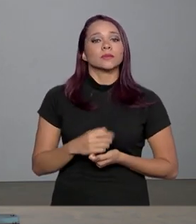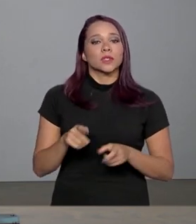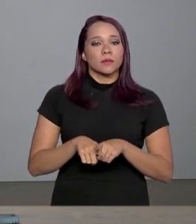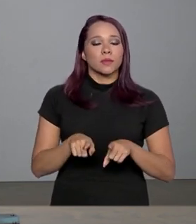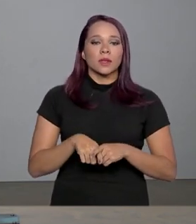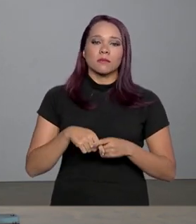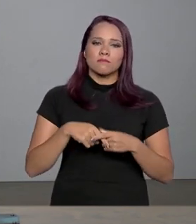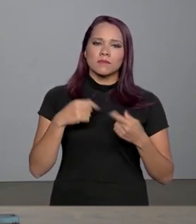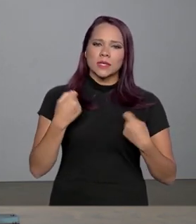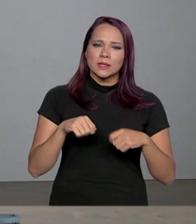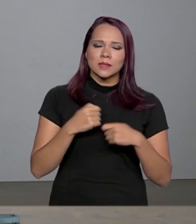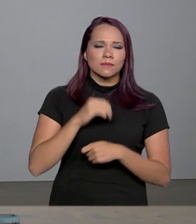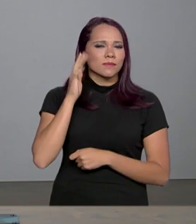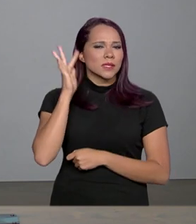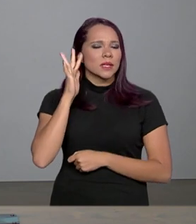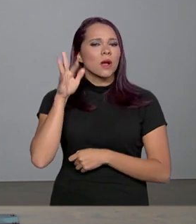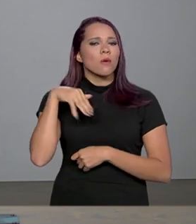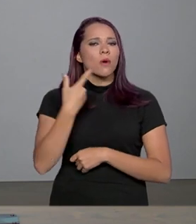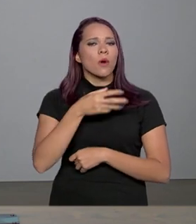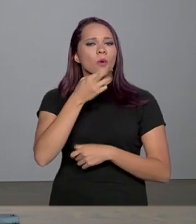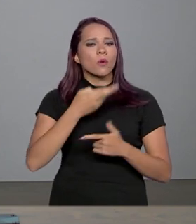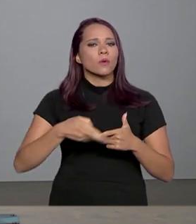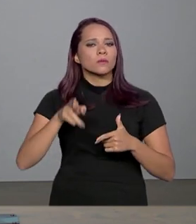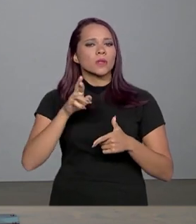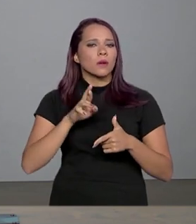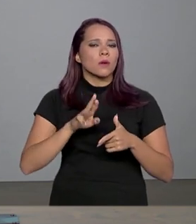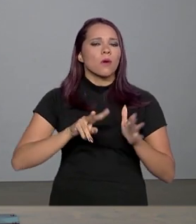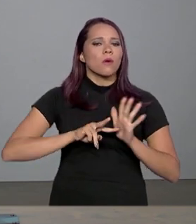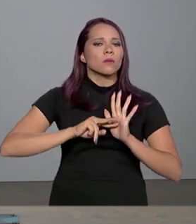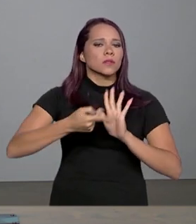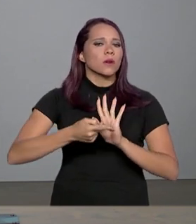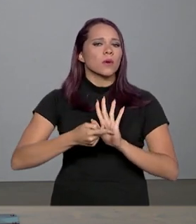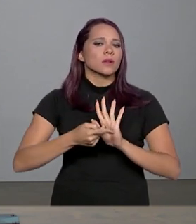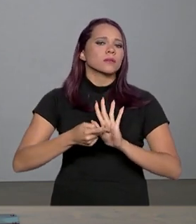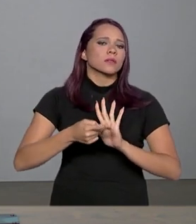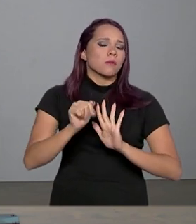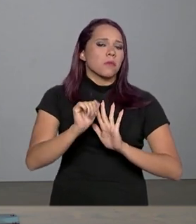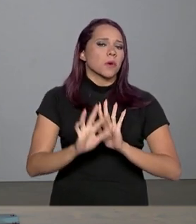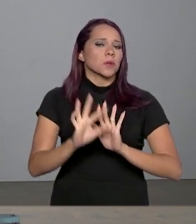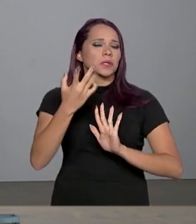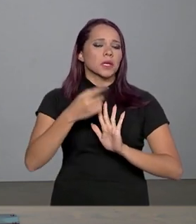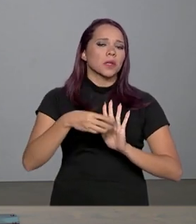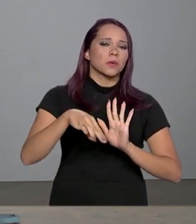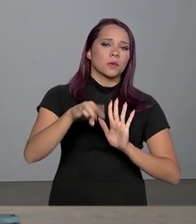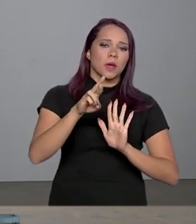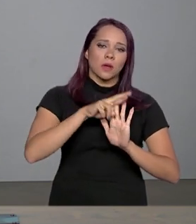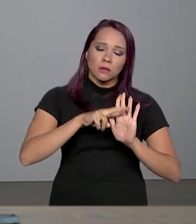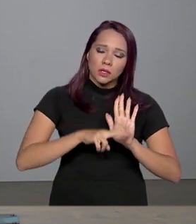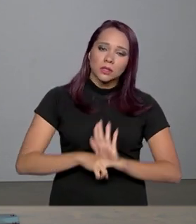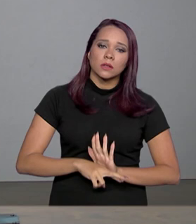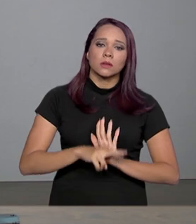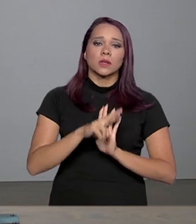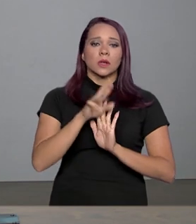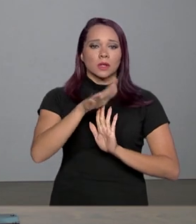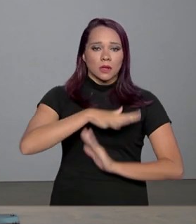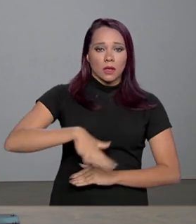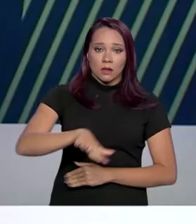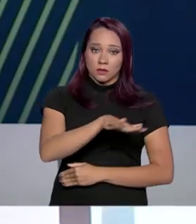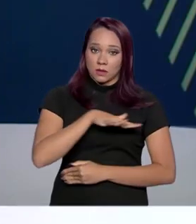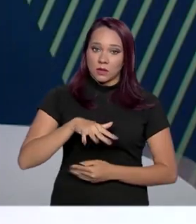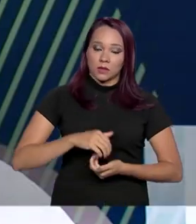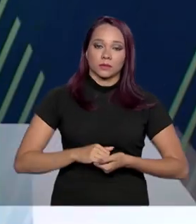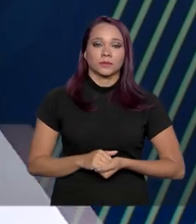necessidade de se pensar as consequências também colaterais de uma regulação nessa área.